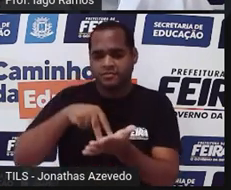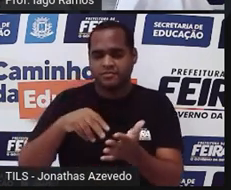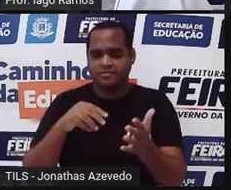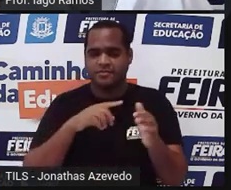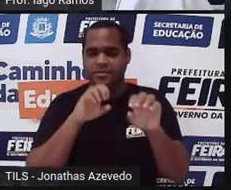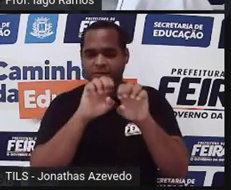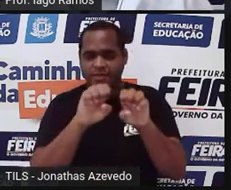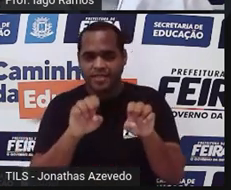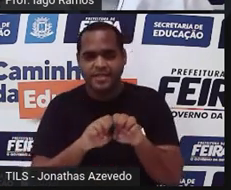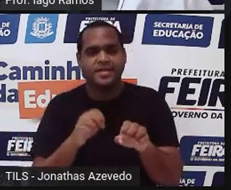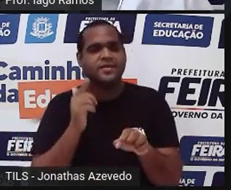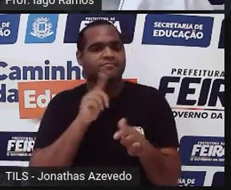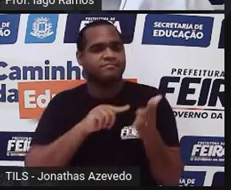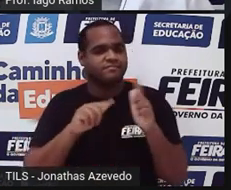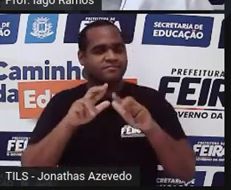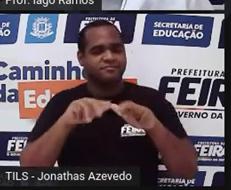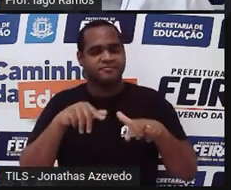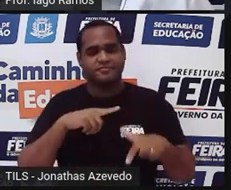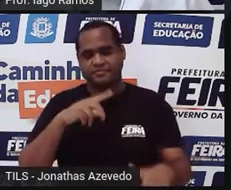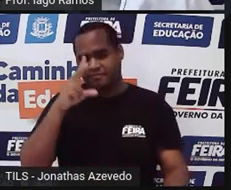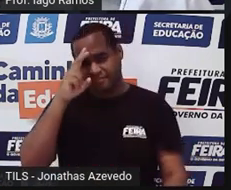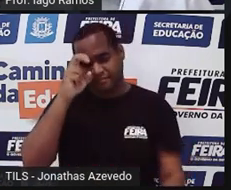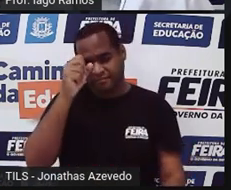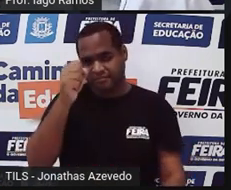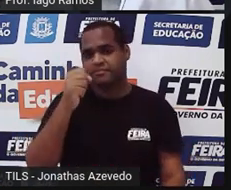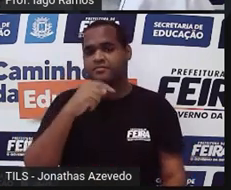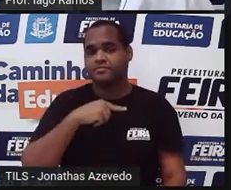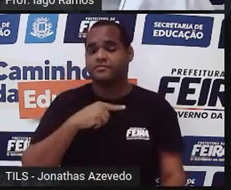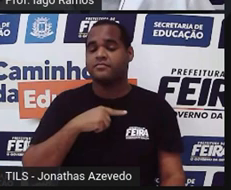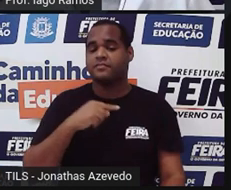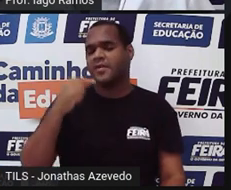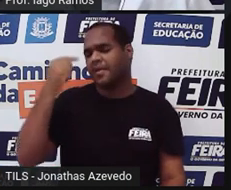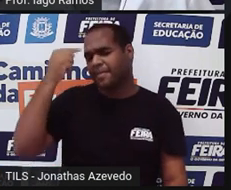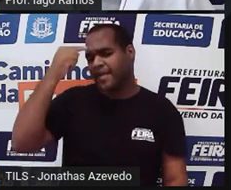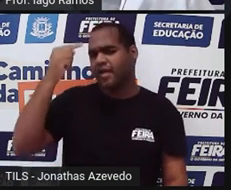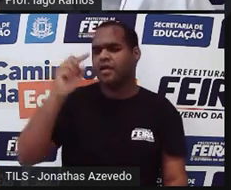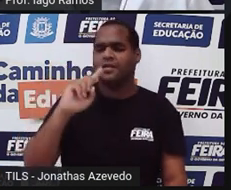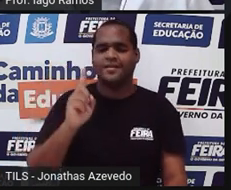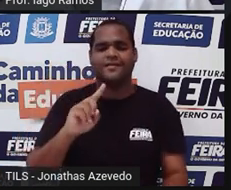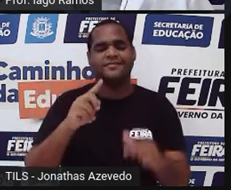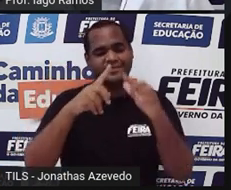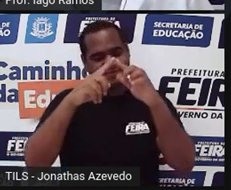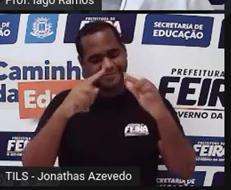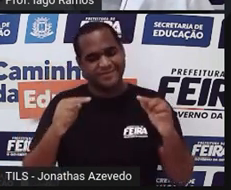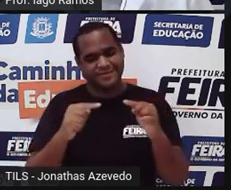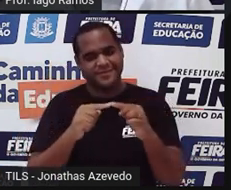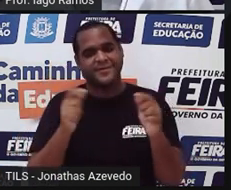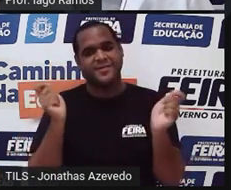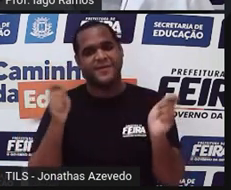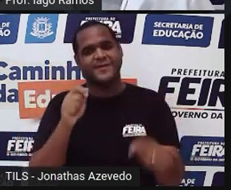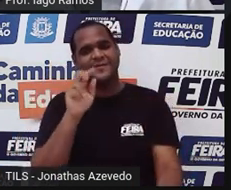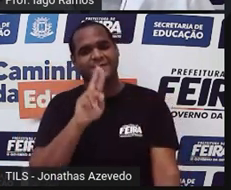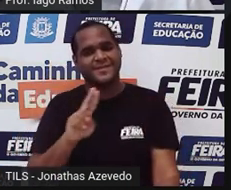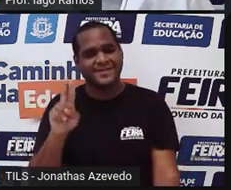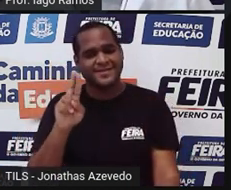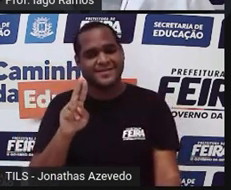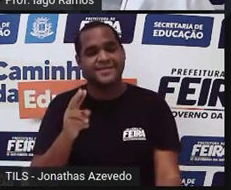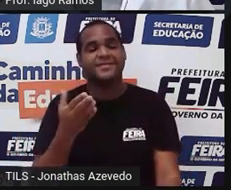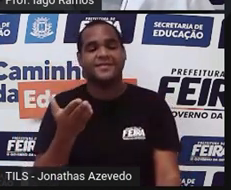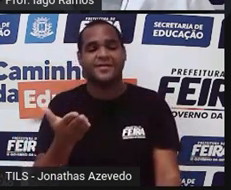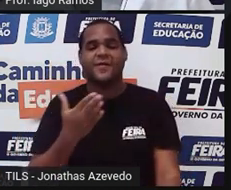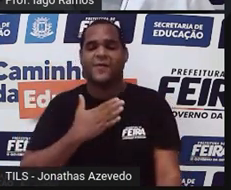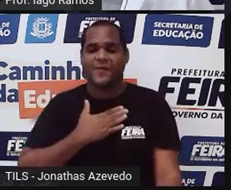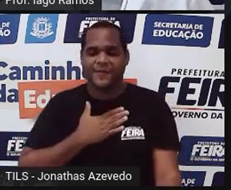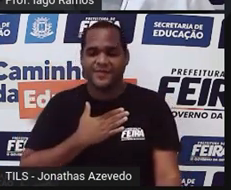algo realmente resistente, não pense duas vezes, use um triângulo, ok? Espero que você tenha gostado desse